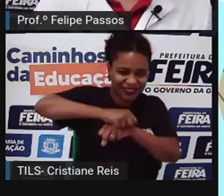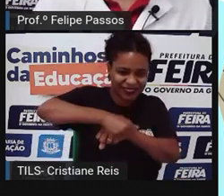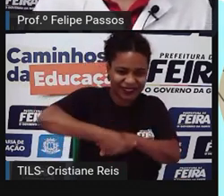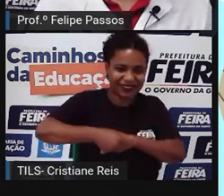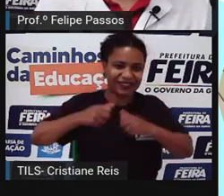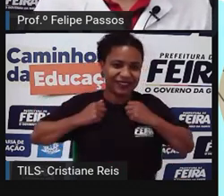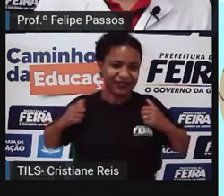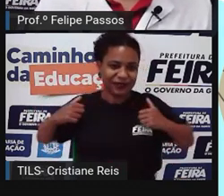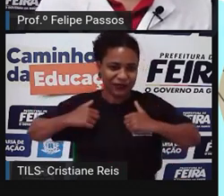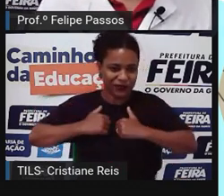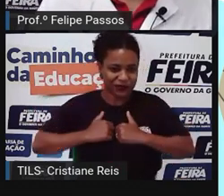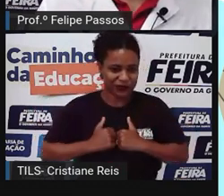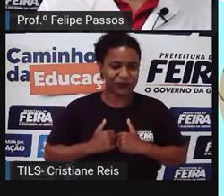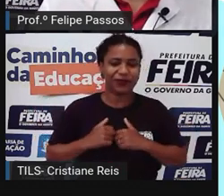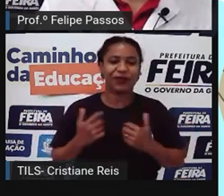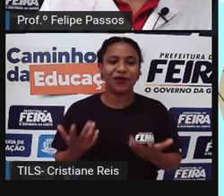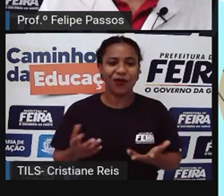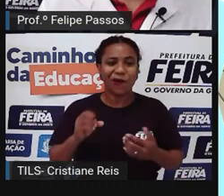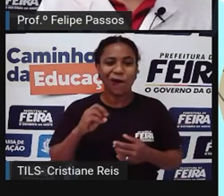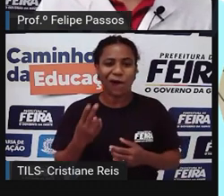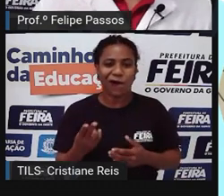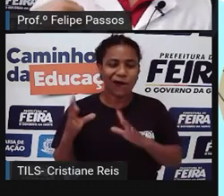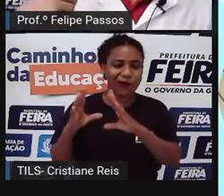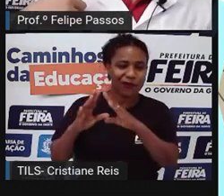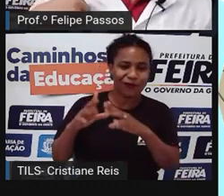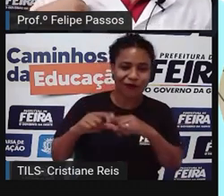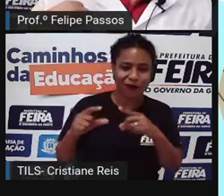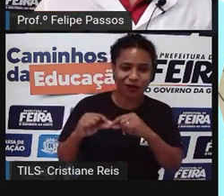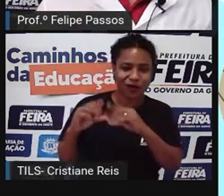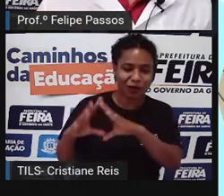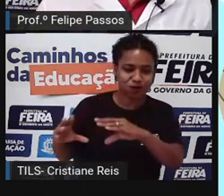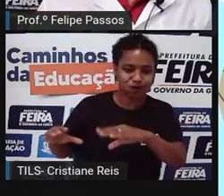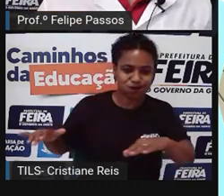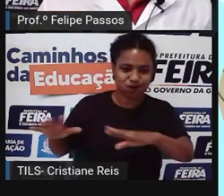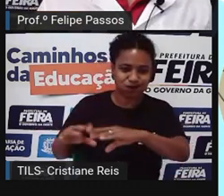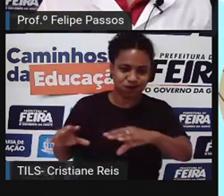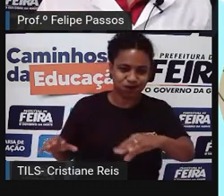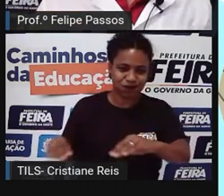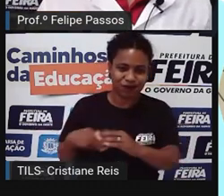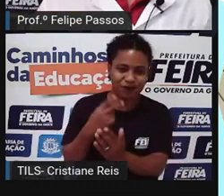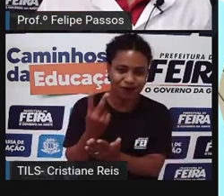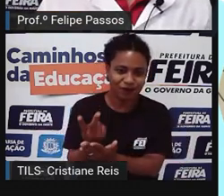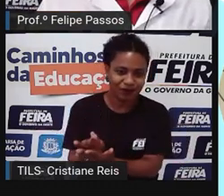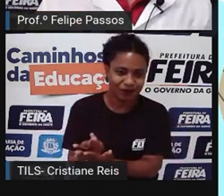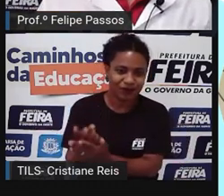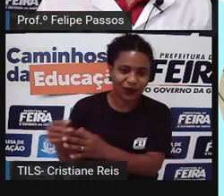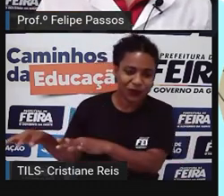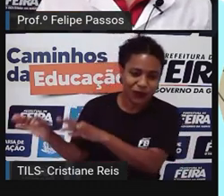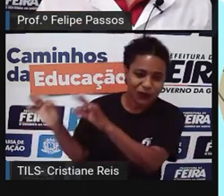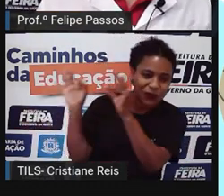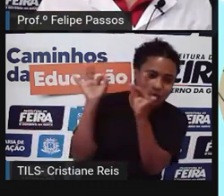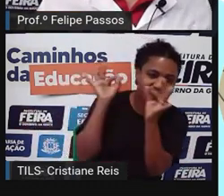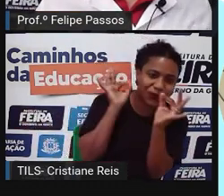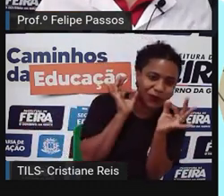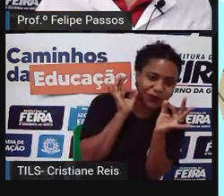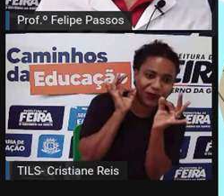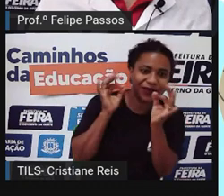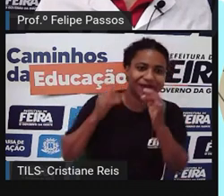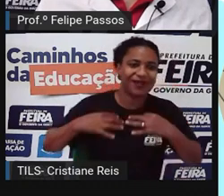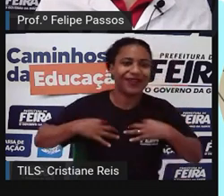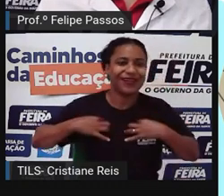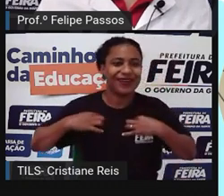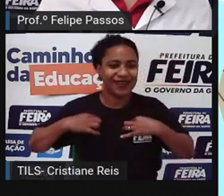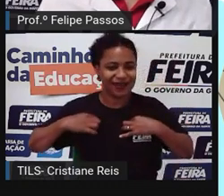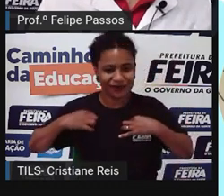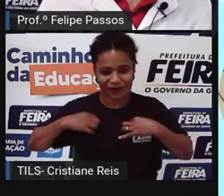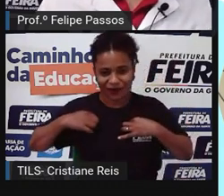o chão mais macio. Então tudo isso, a própria roupa, tudo isso são ferramentas. Quando o ser humano descobriu fogo,